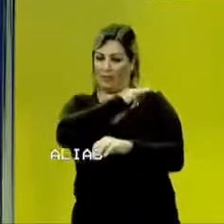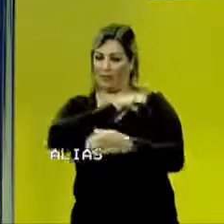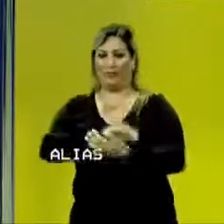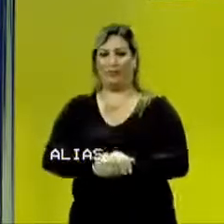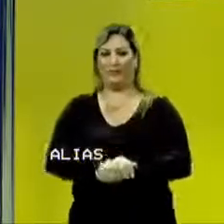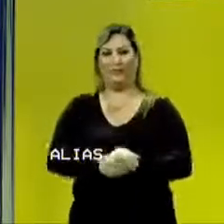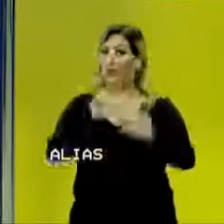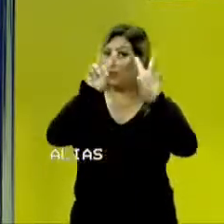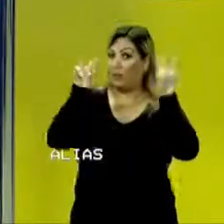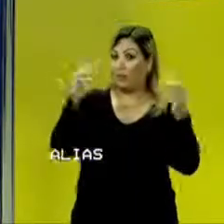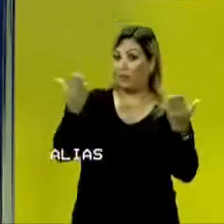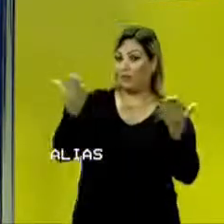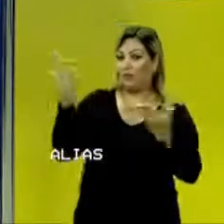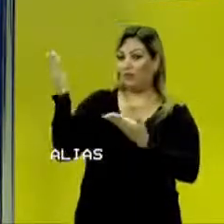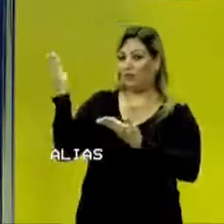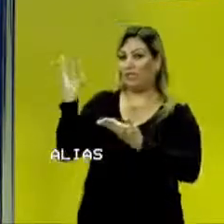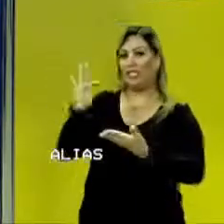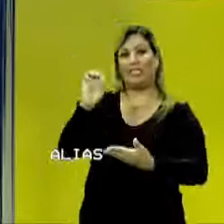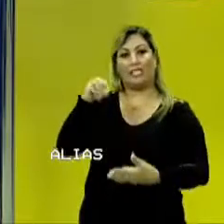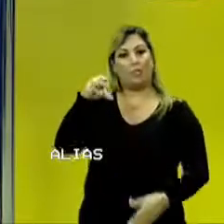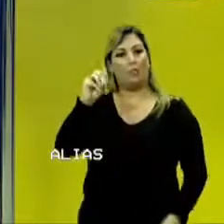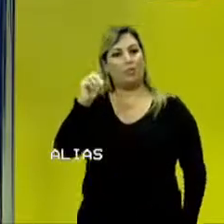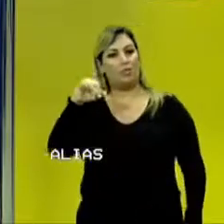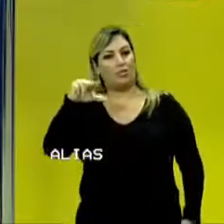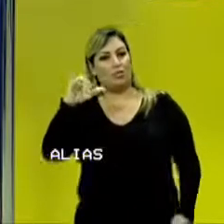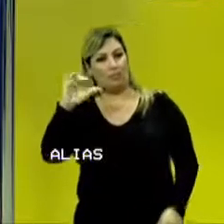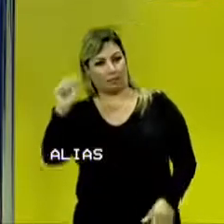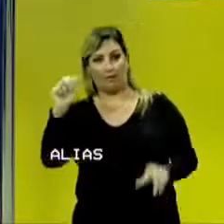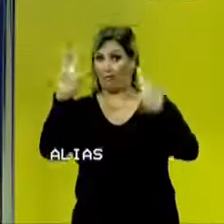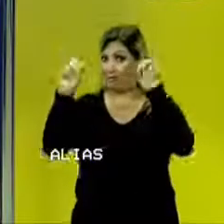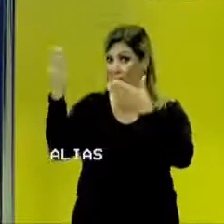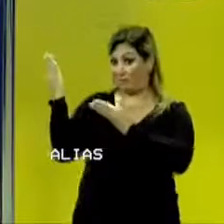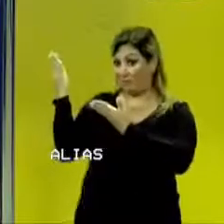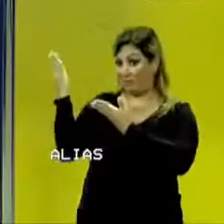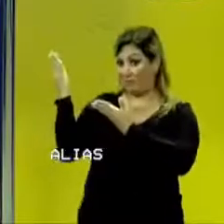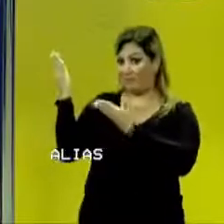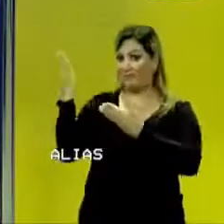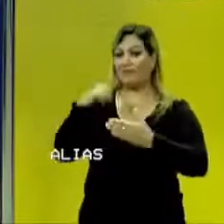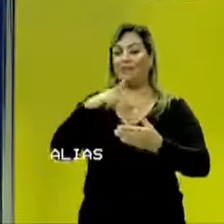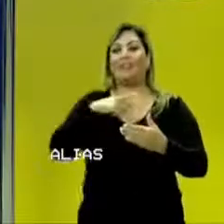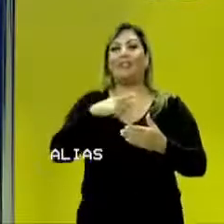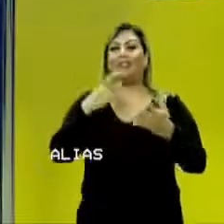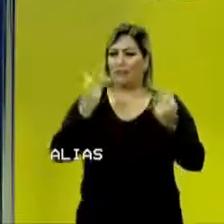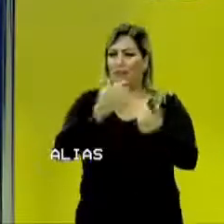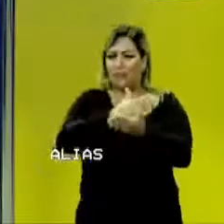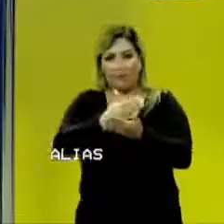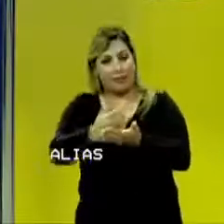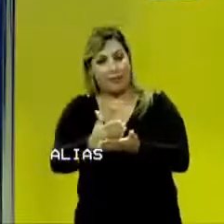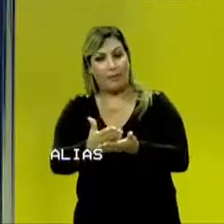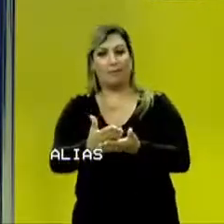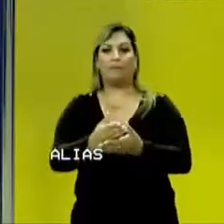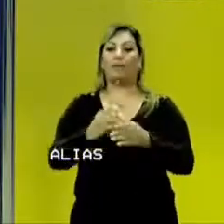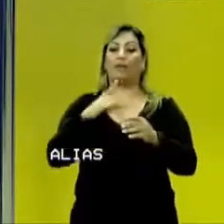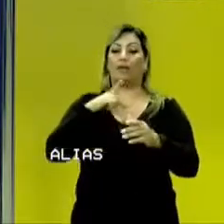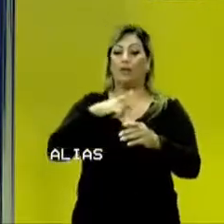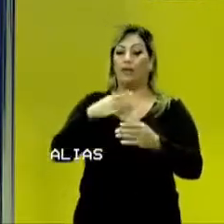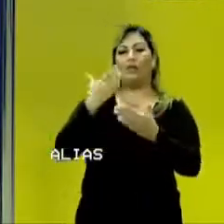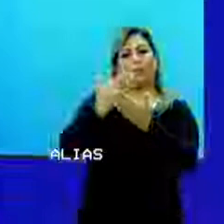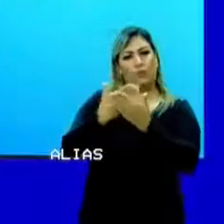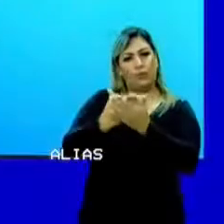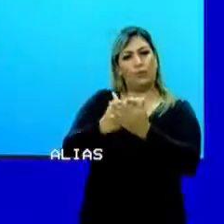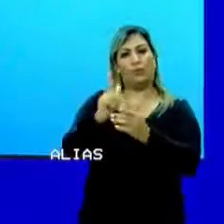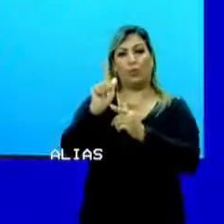Médio. O assunto aqui abordado será termodinâmica, tudo bem? Então vamos lá? Super jovens, ó, estudo dos gases